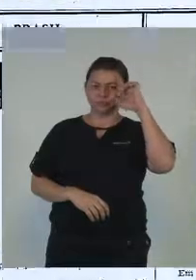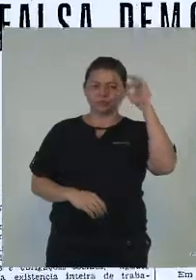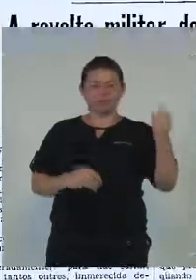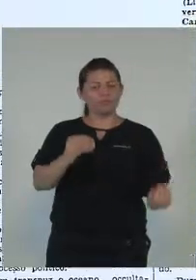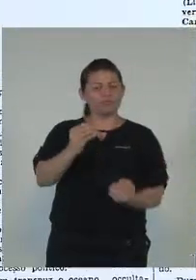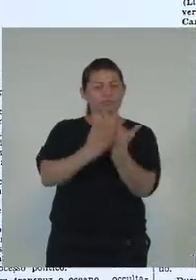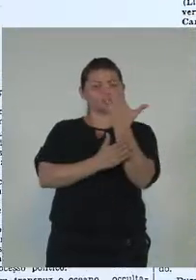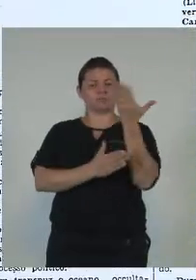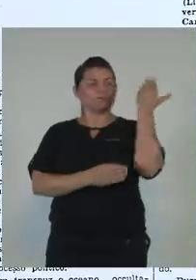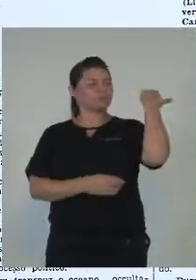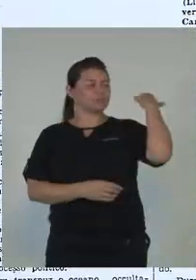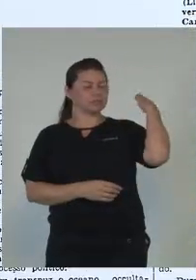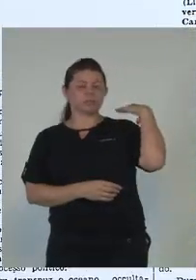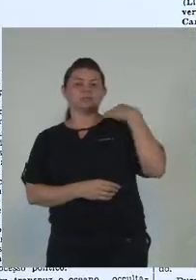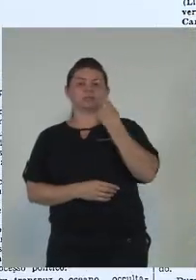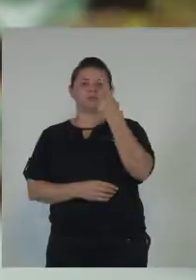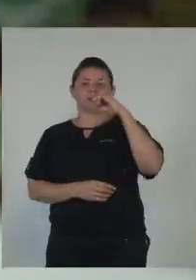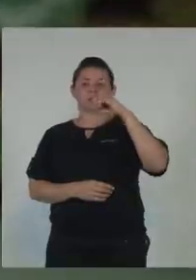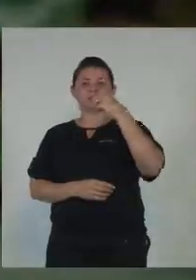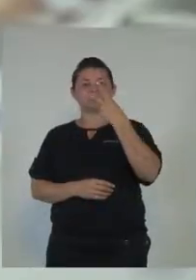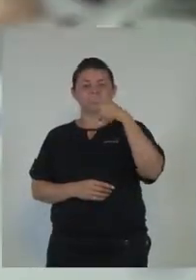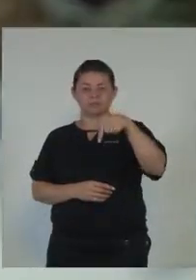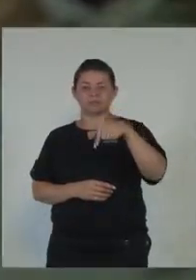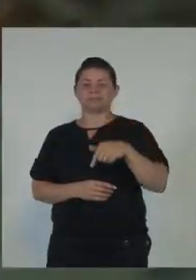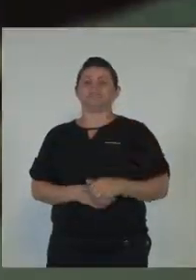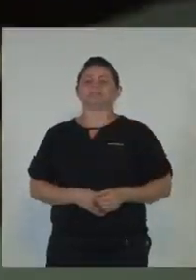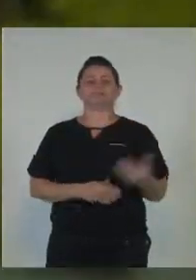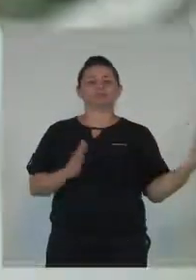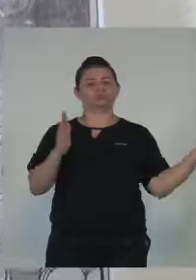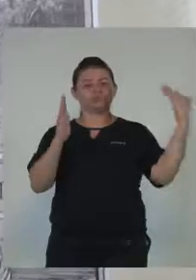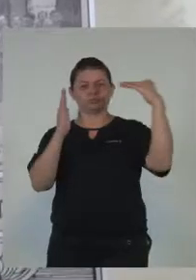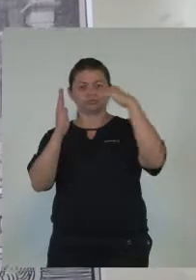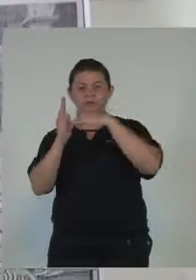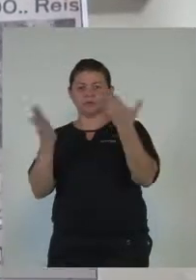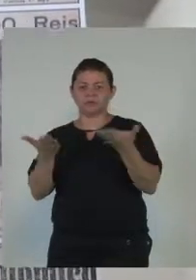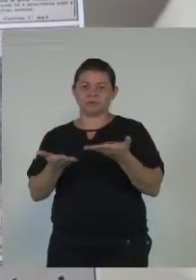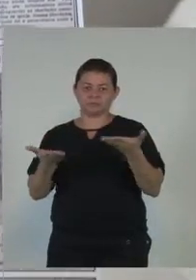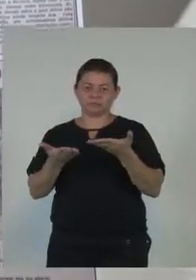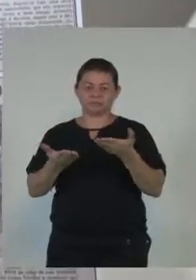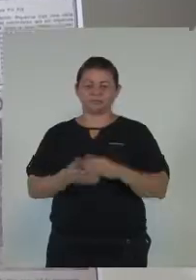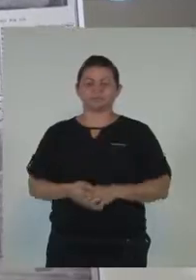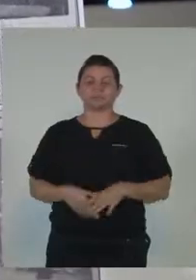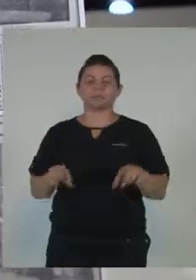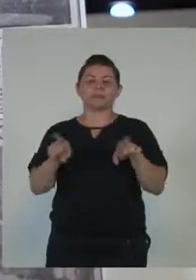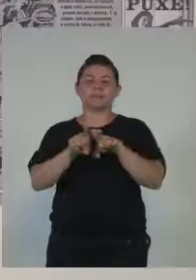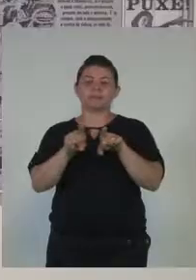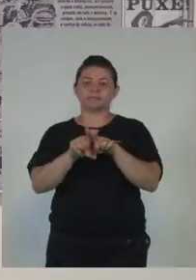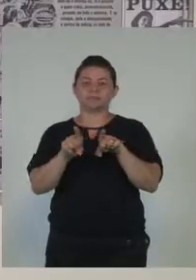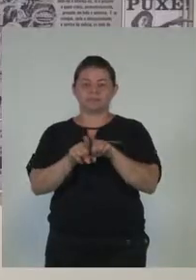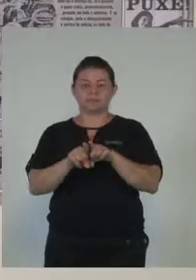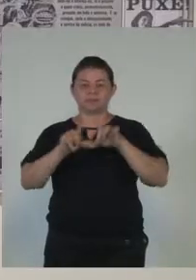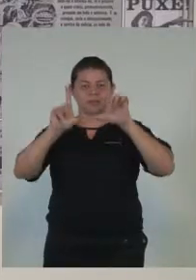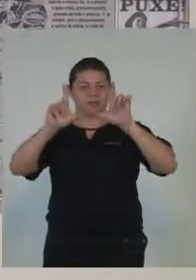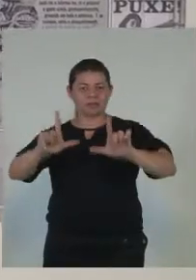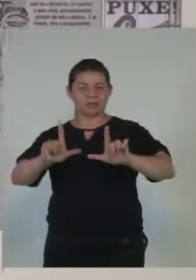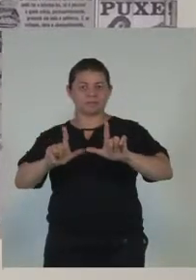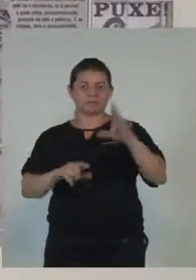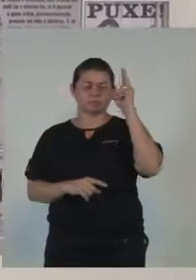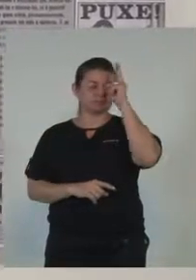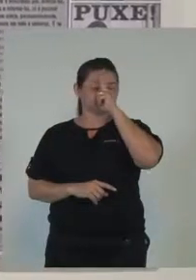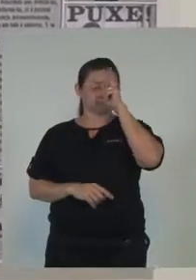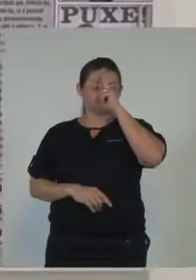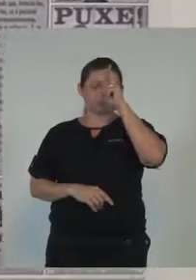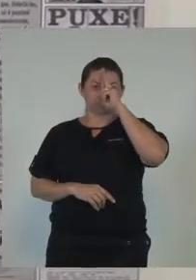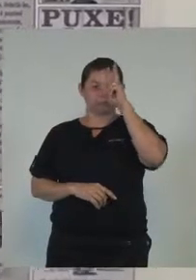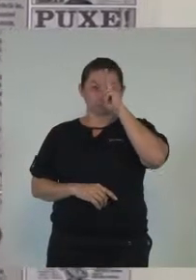em 1927 até os dias atuais. Além das capas selecionadas por períodos históricos, vai ser